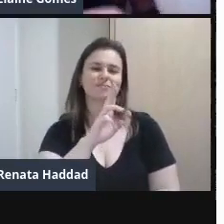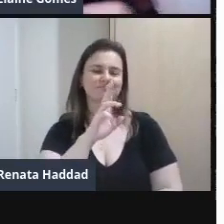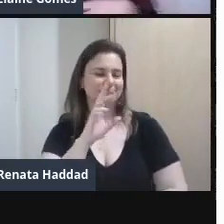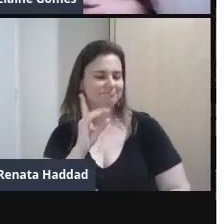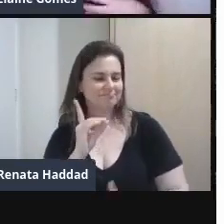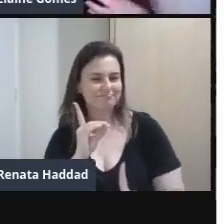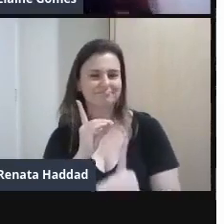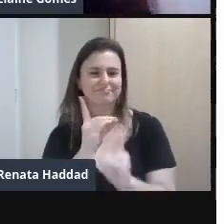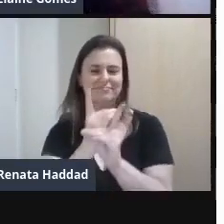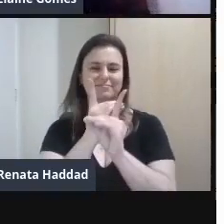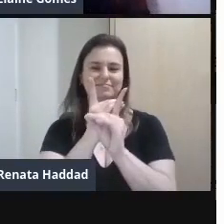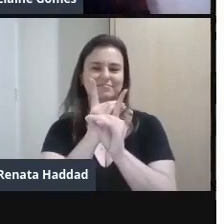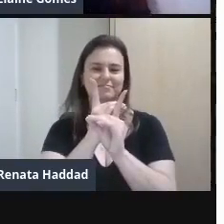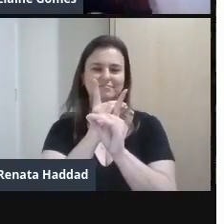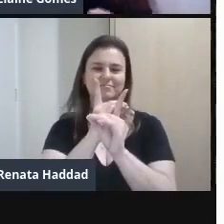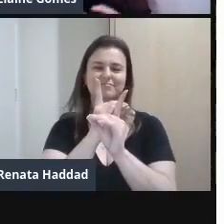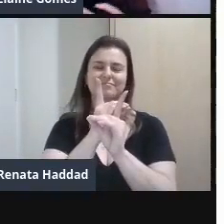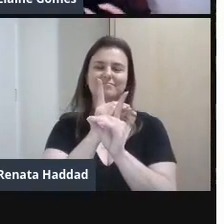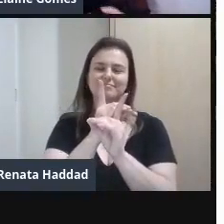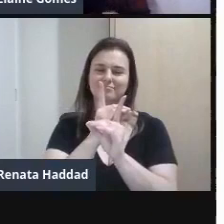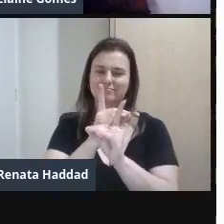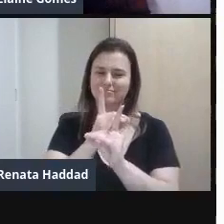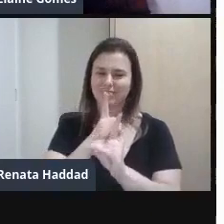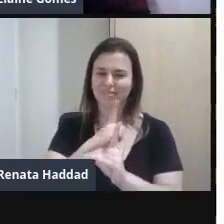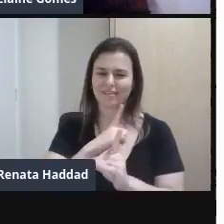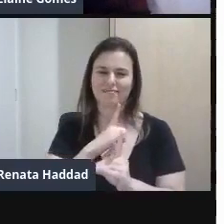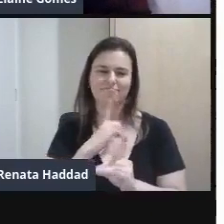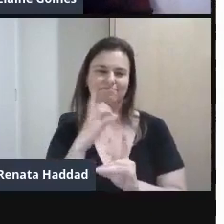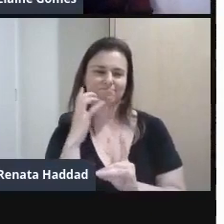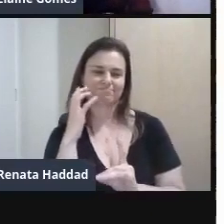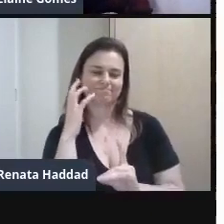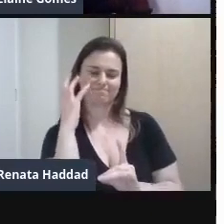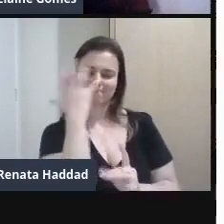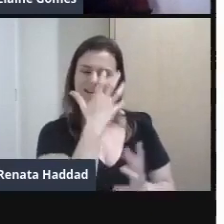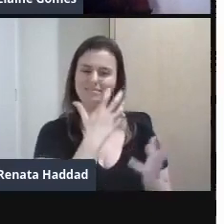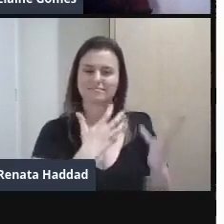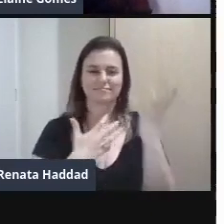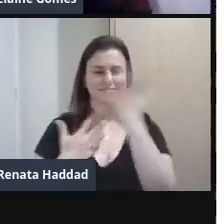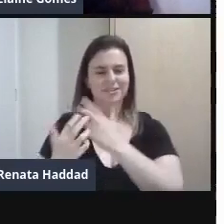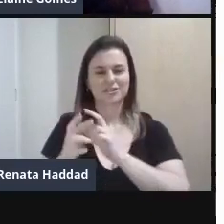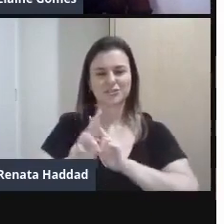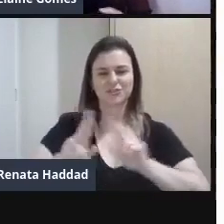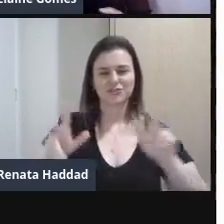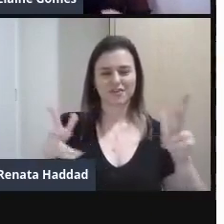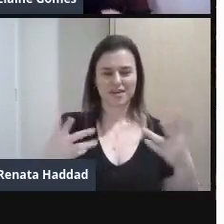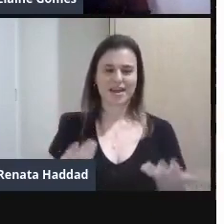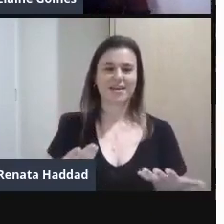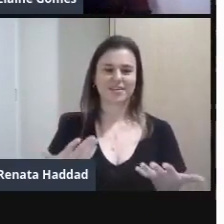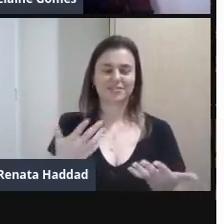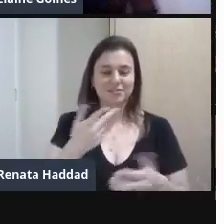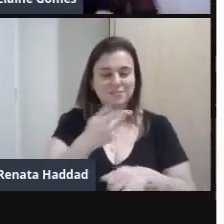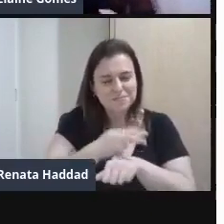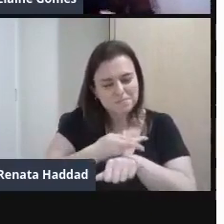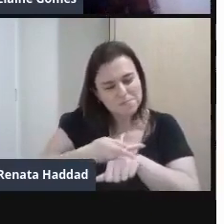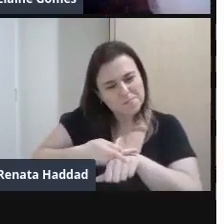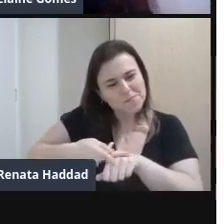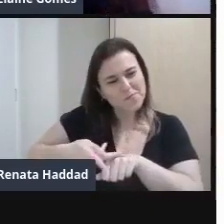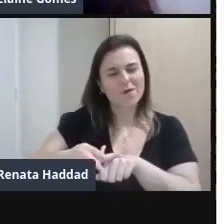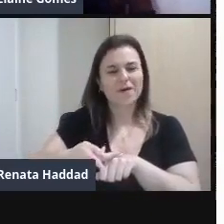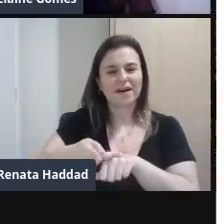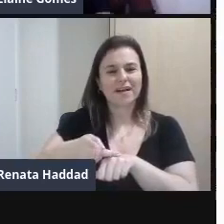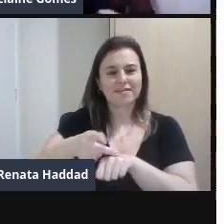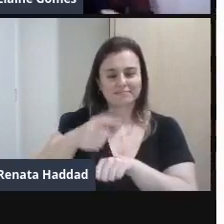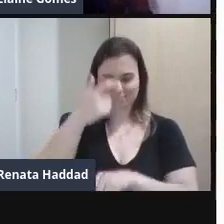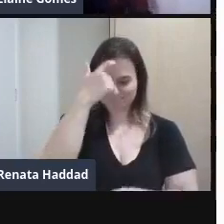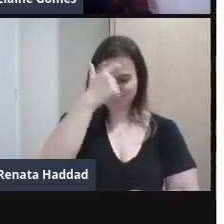Pagu páginas Mascaradas Ah pureza Em Pagu Ser Pagu